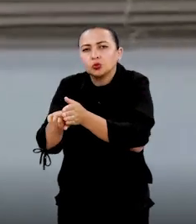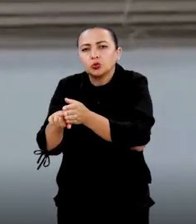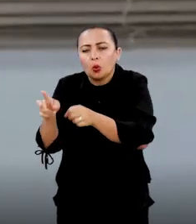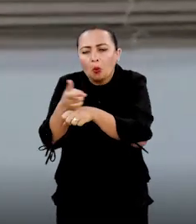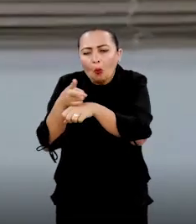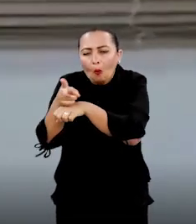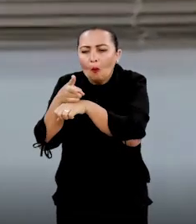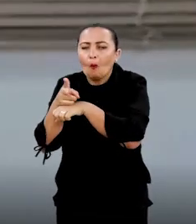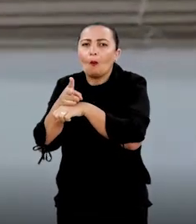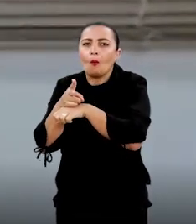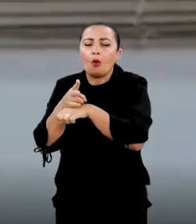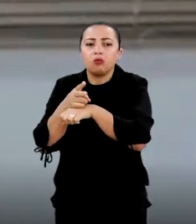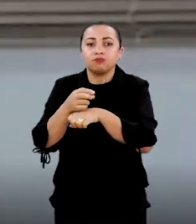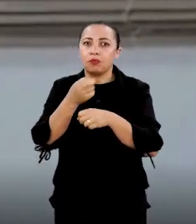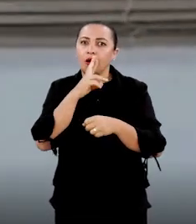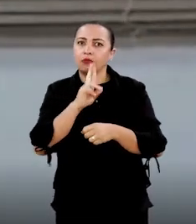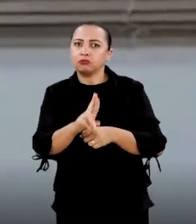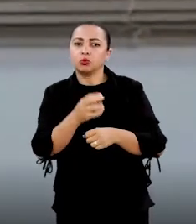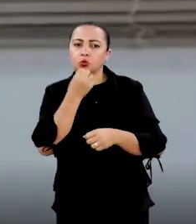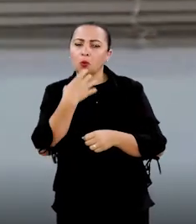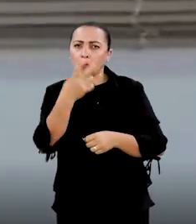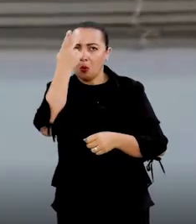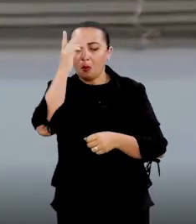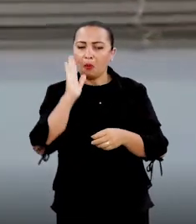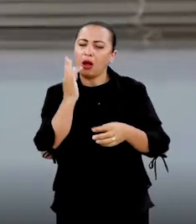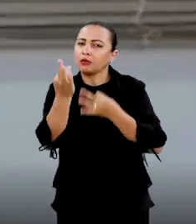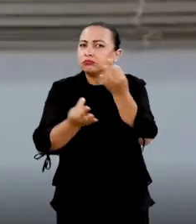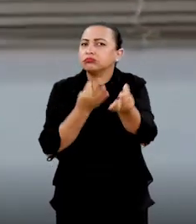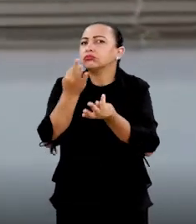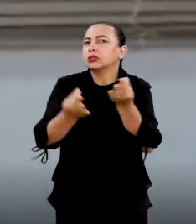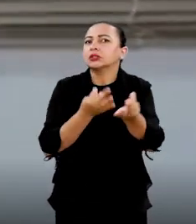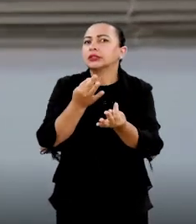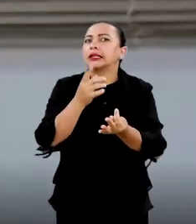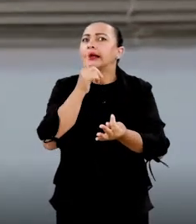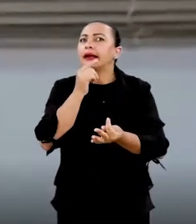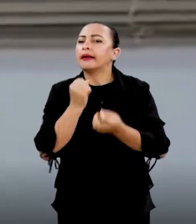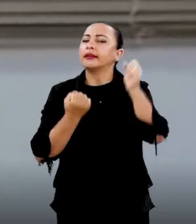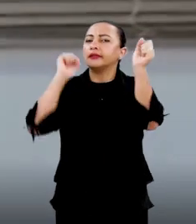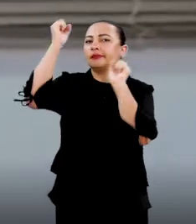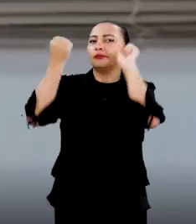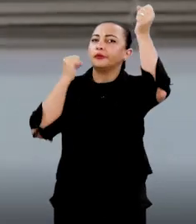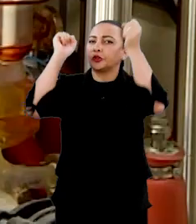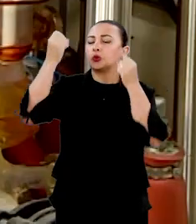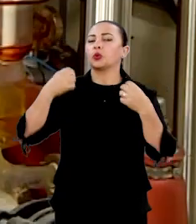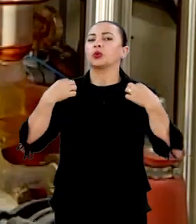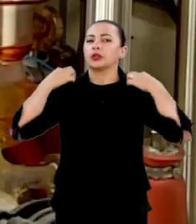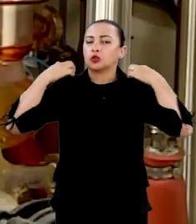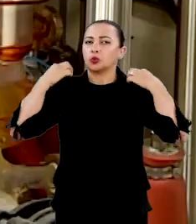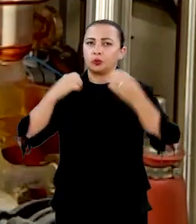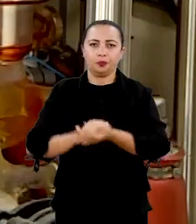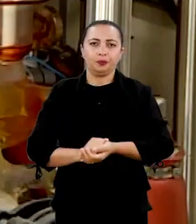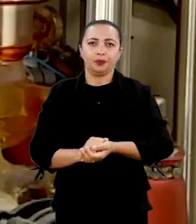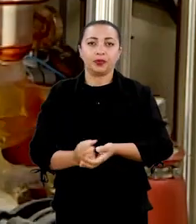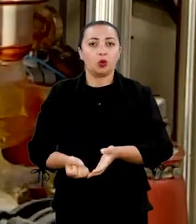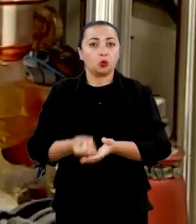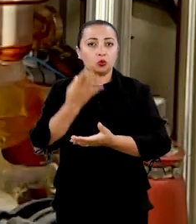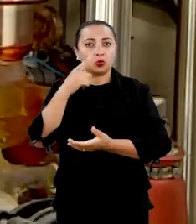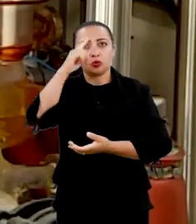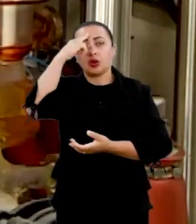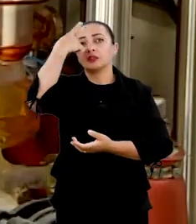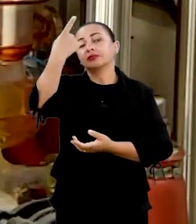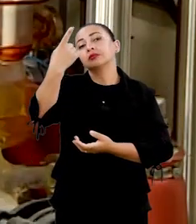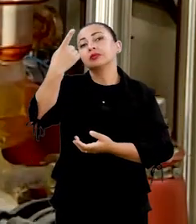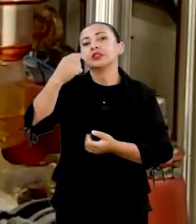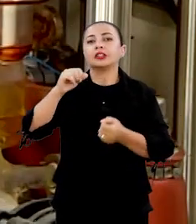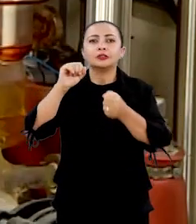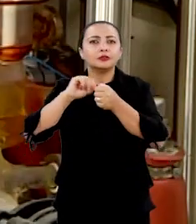buscar uma solução para o tratamento desse efluente da indústria têxtil. Surgiu a ideia de